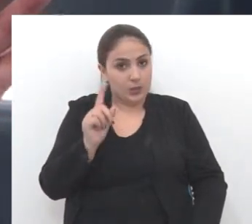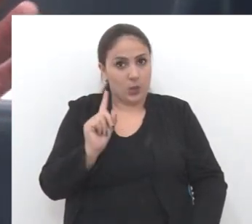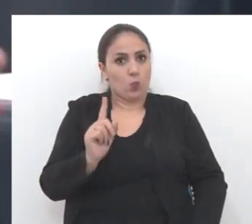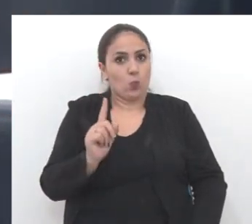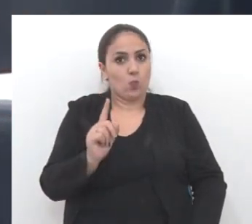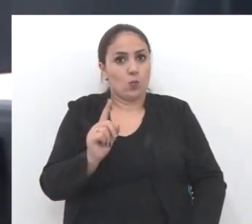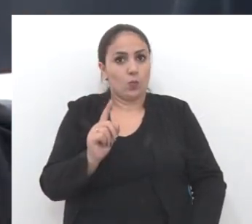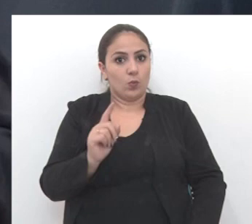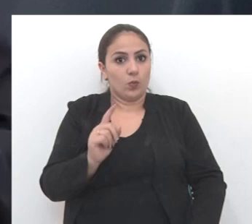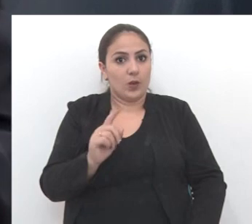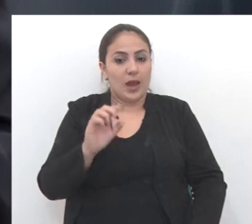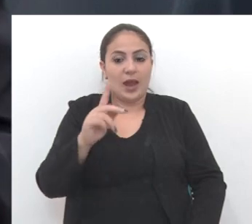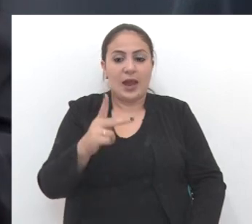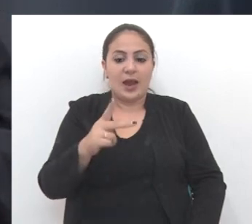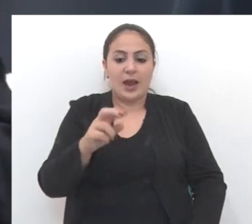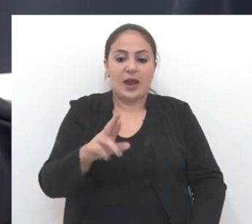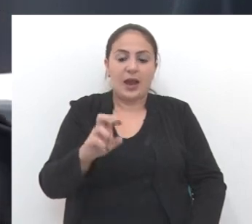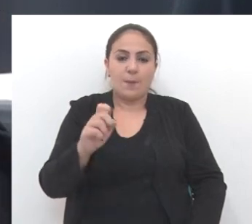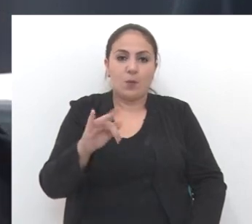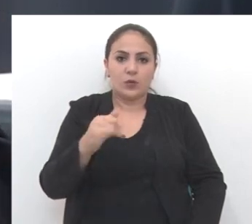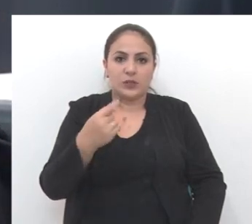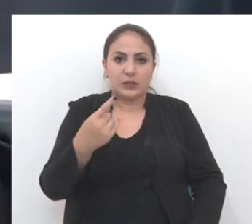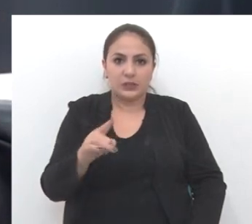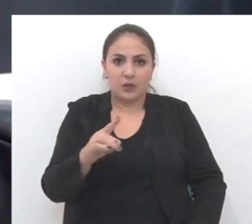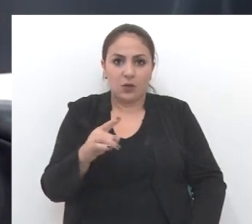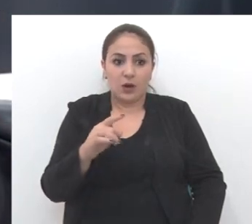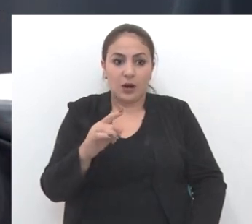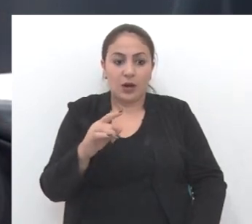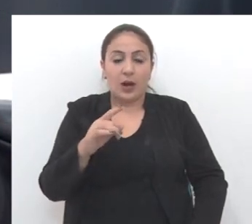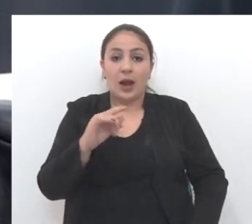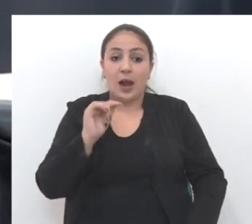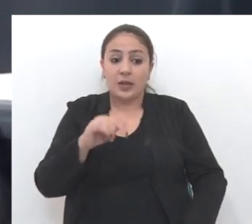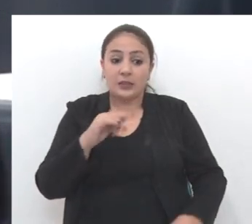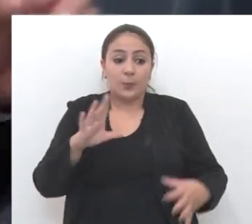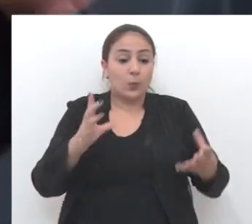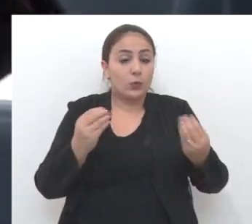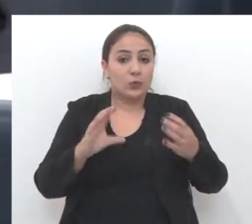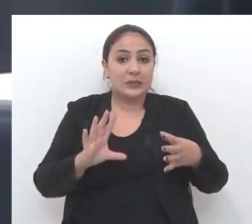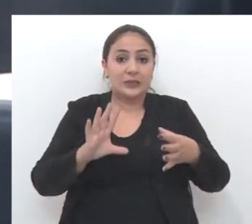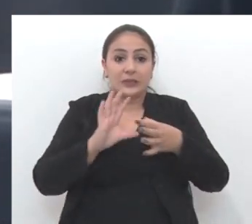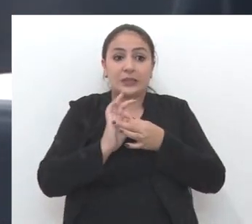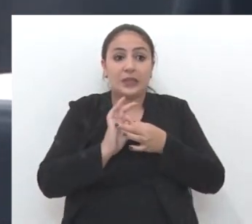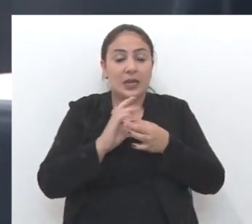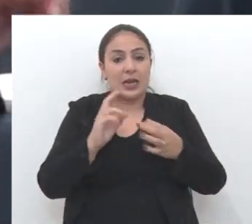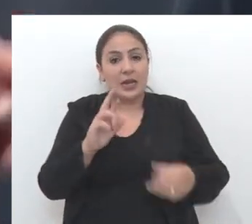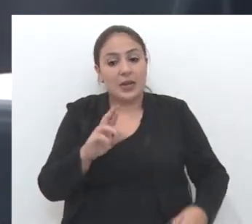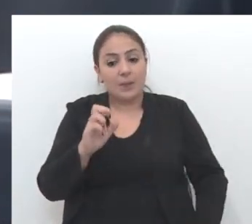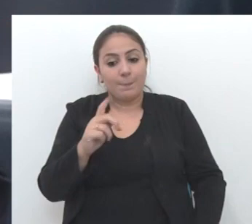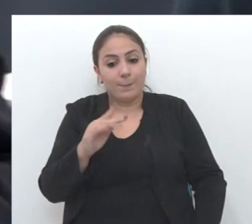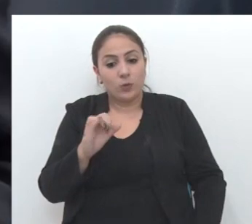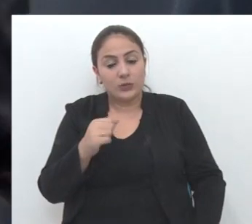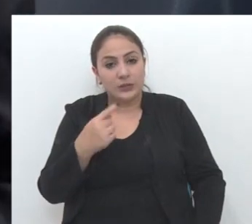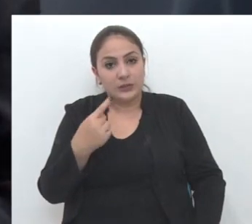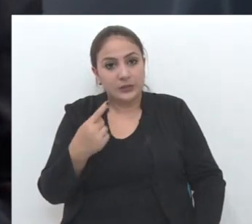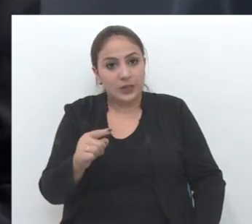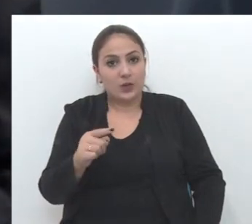situação que houve hoje. A reposição apenas para, porque a imprensa está muito ligada nisso aí, a reposição,